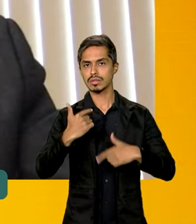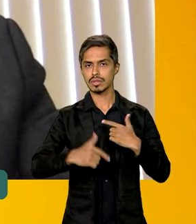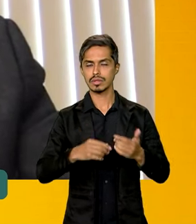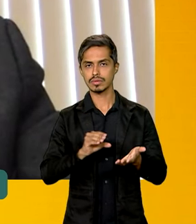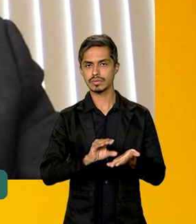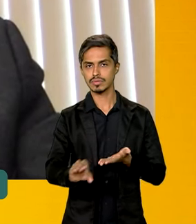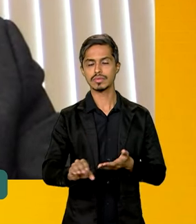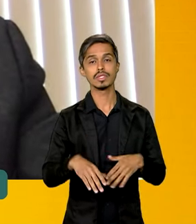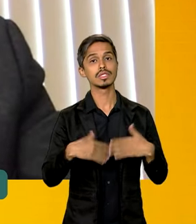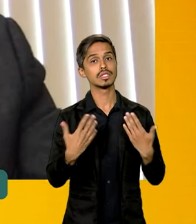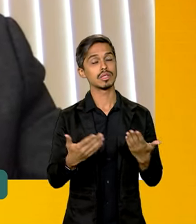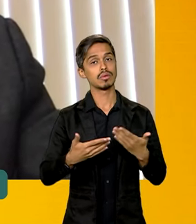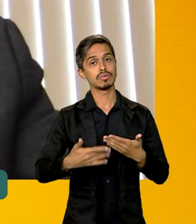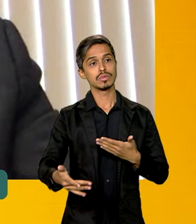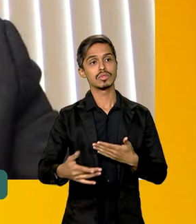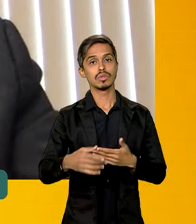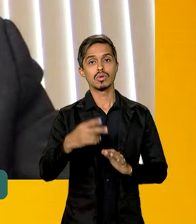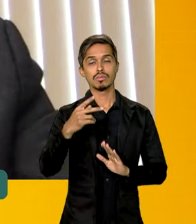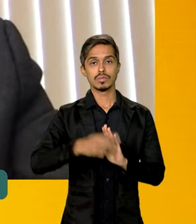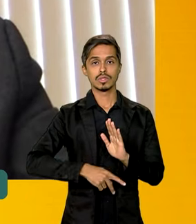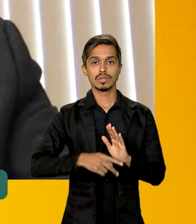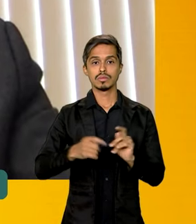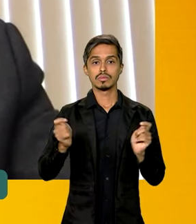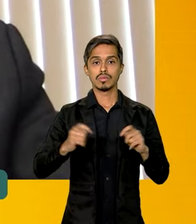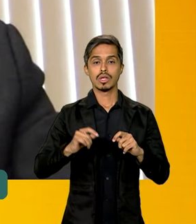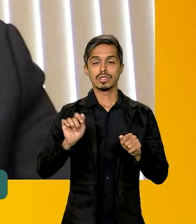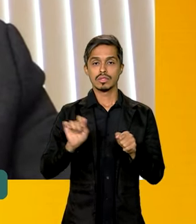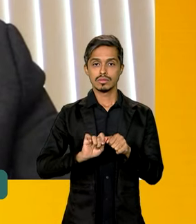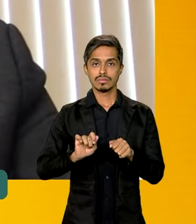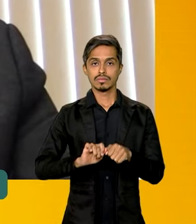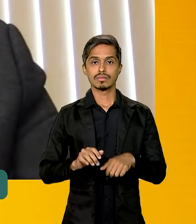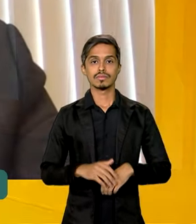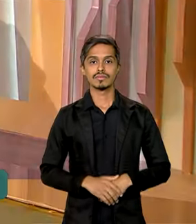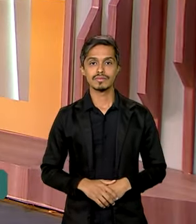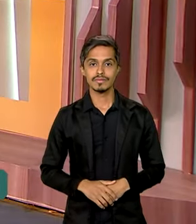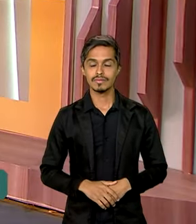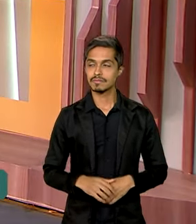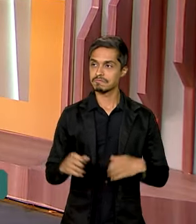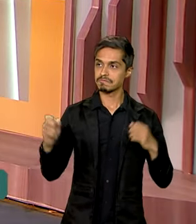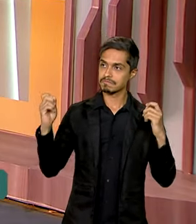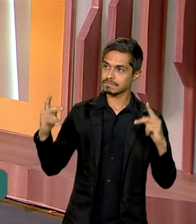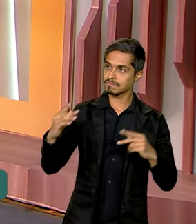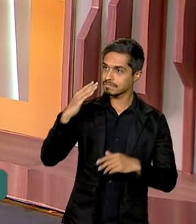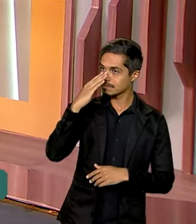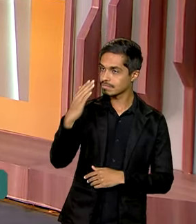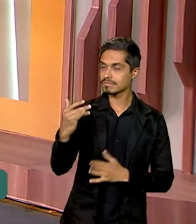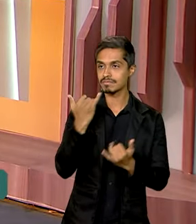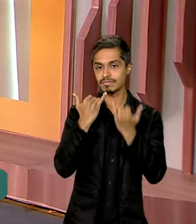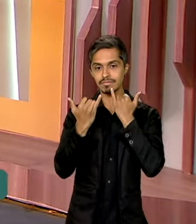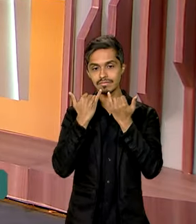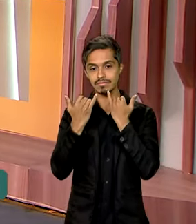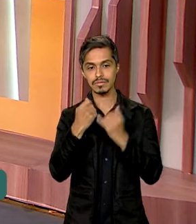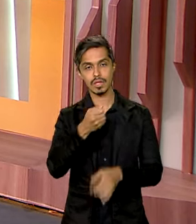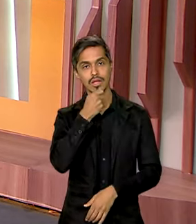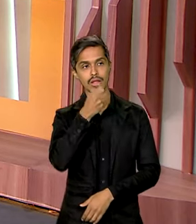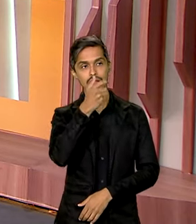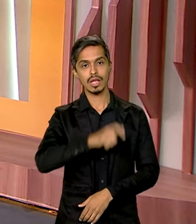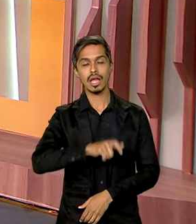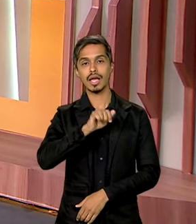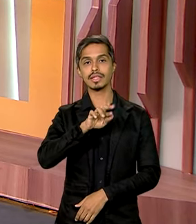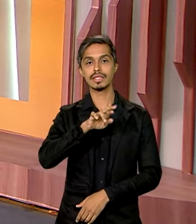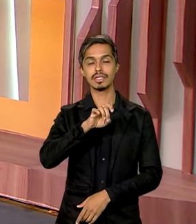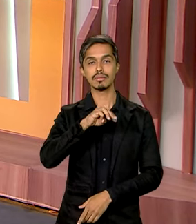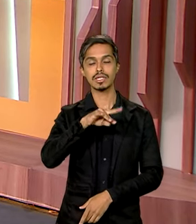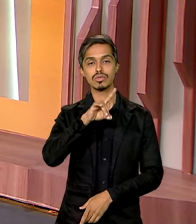implementadas e assim o programa poder ser executado. Ok, obrigada pelas informações. Eu entrevistei Adriano